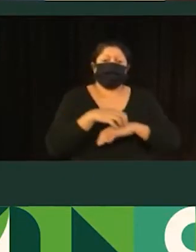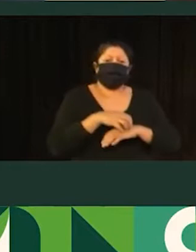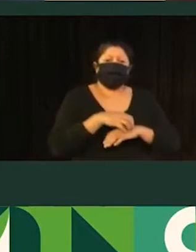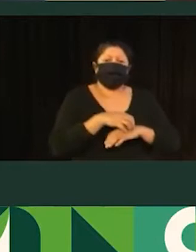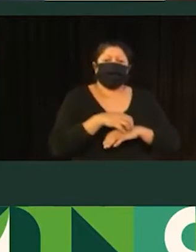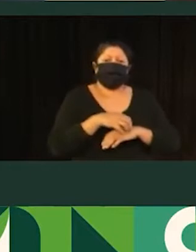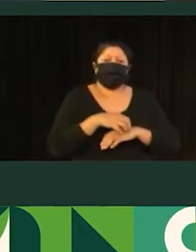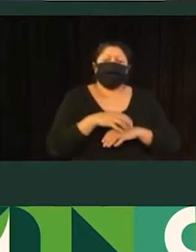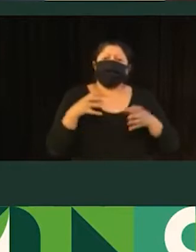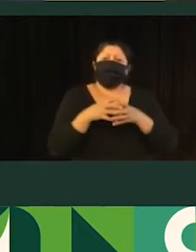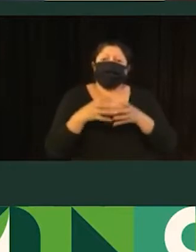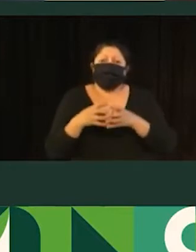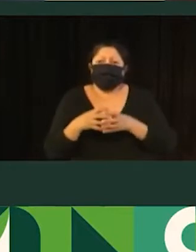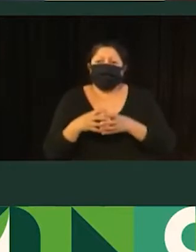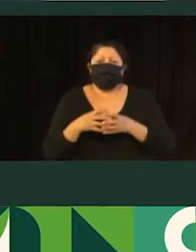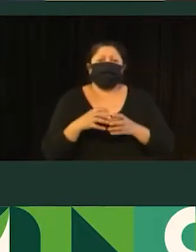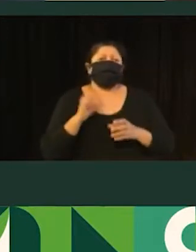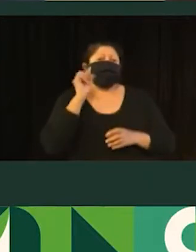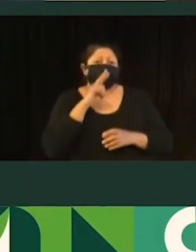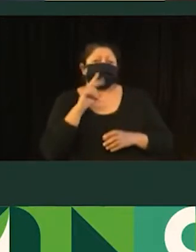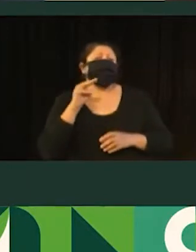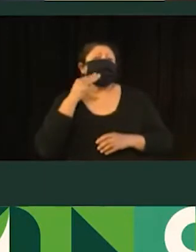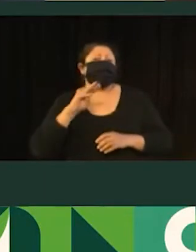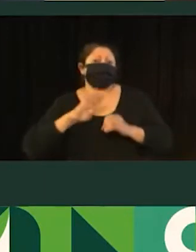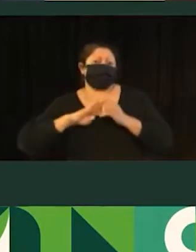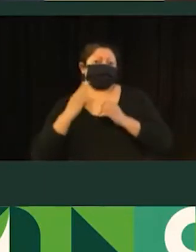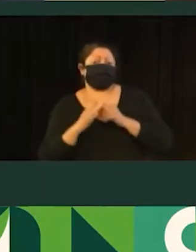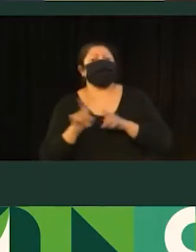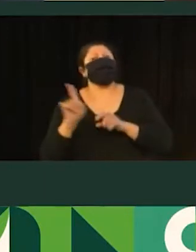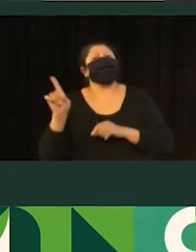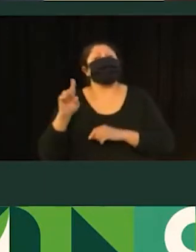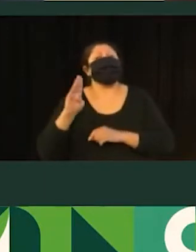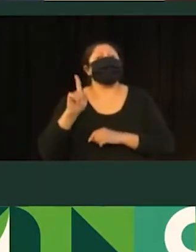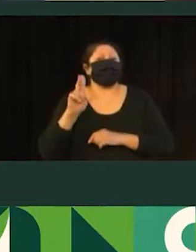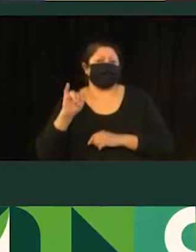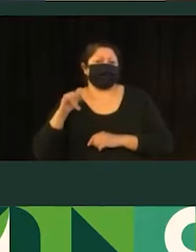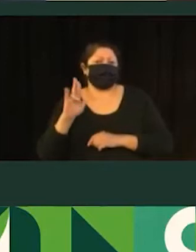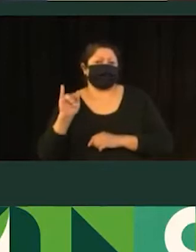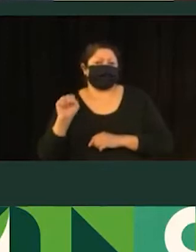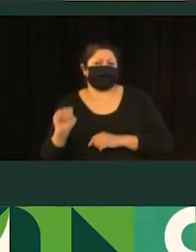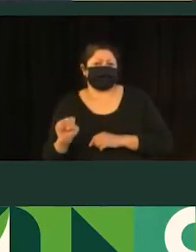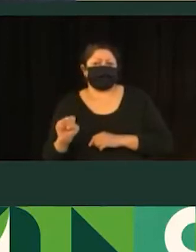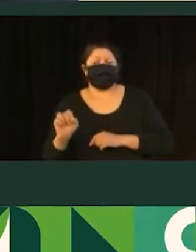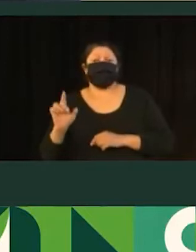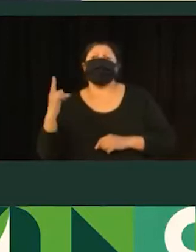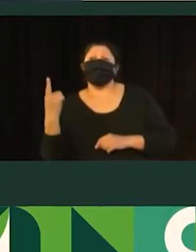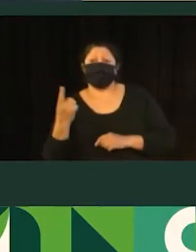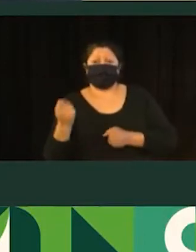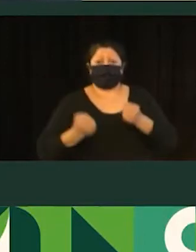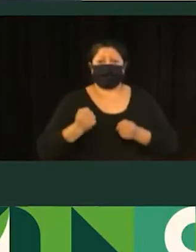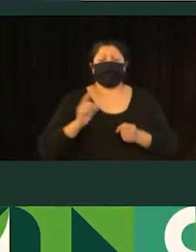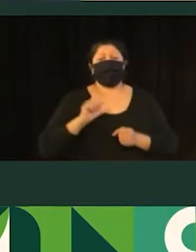a gente pode olhar uma alta geração na Matias e no Guajuviras. A gente pode ver, então, em relação a veículos individuais, uma geração